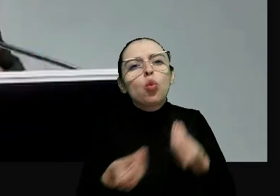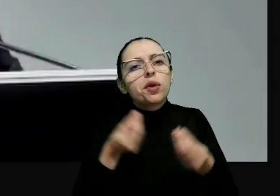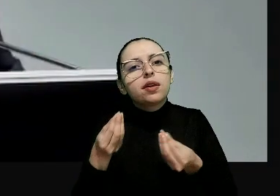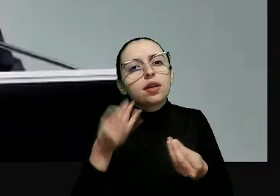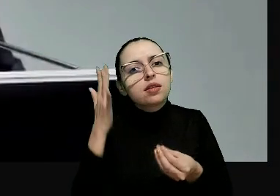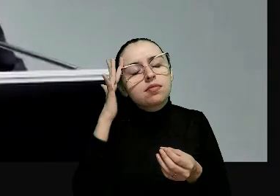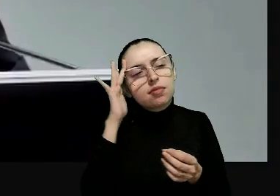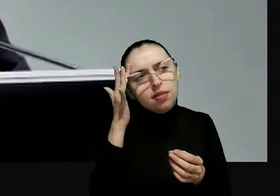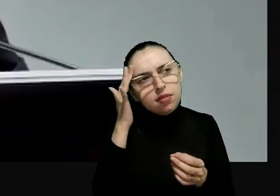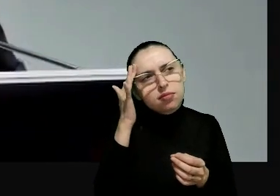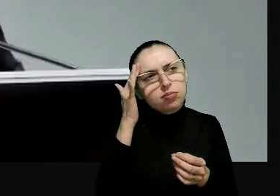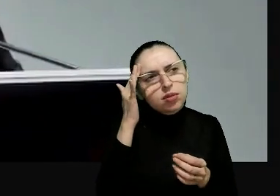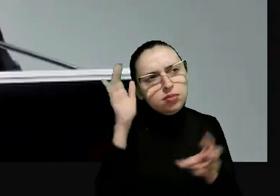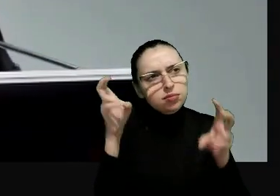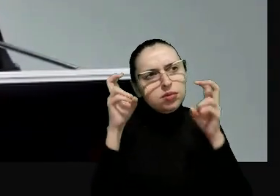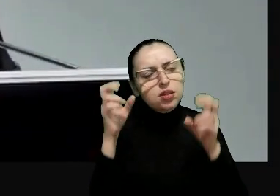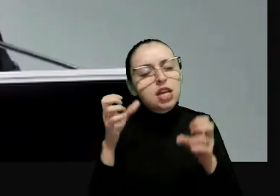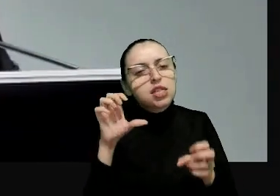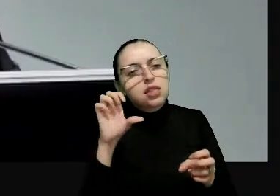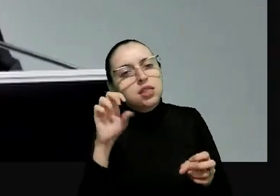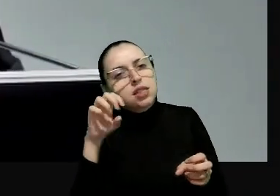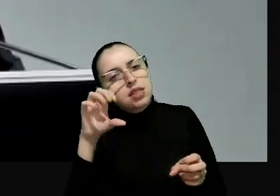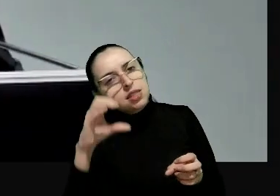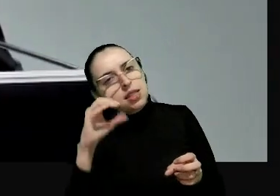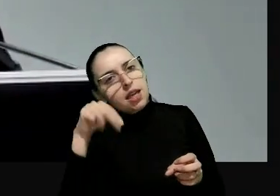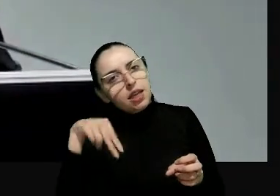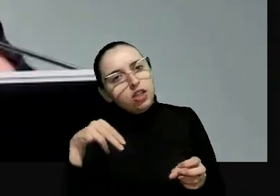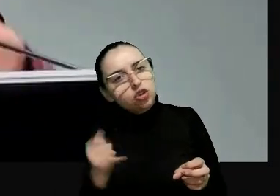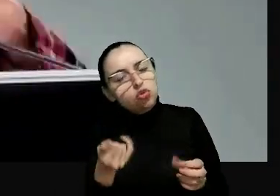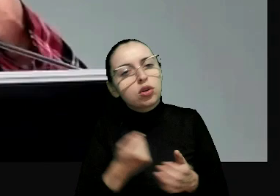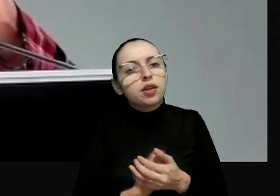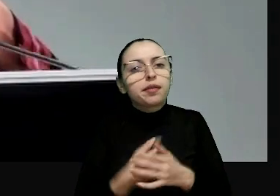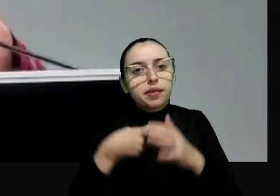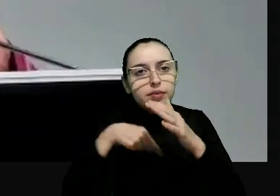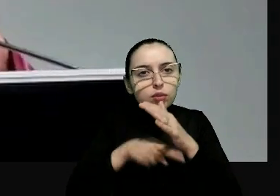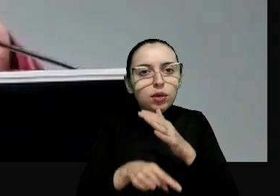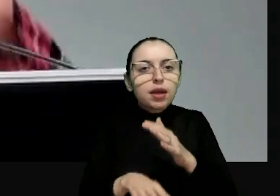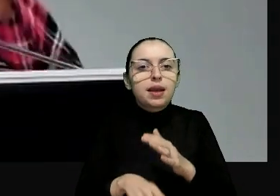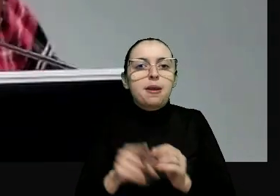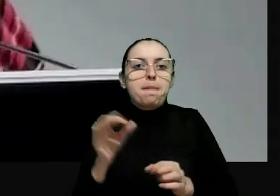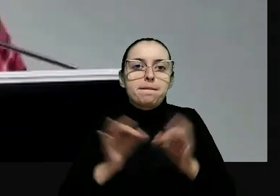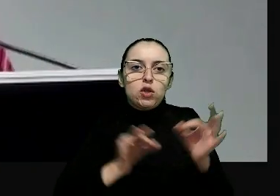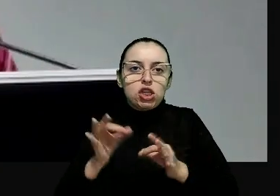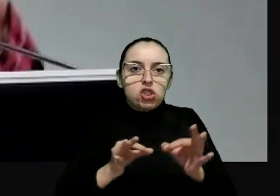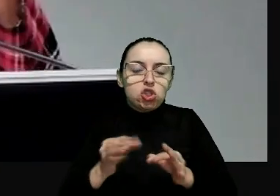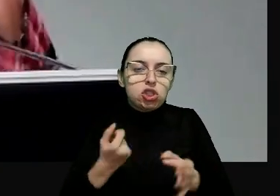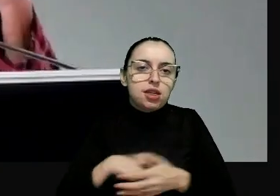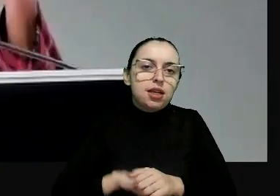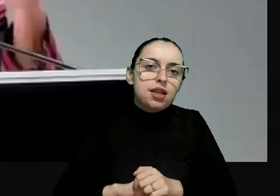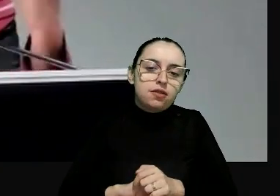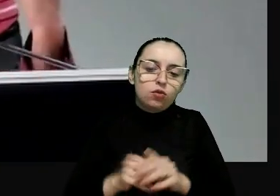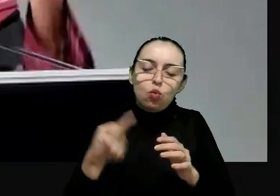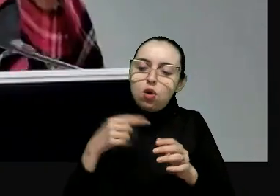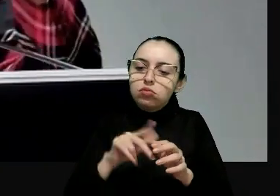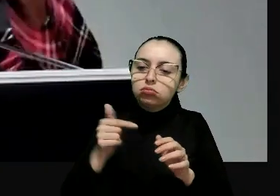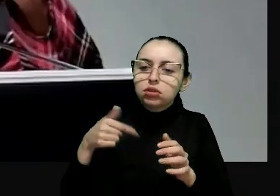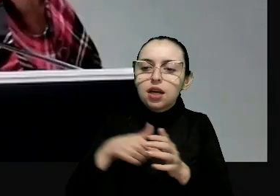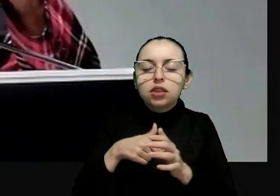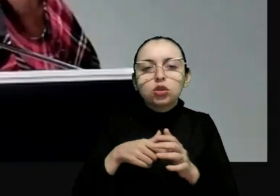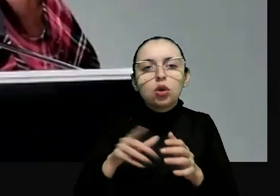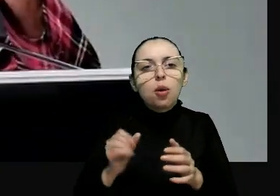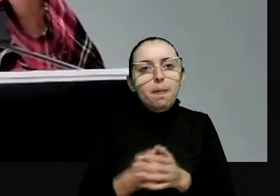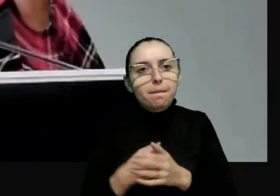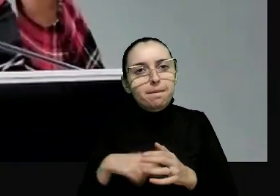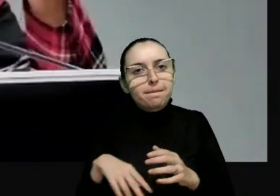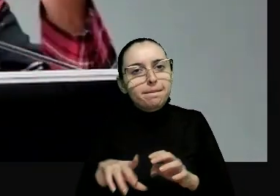percebemos no CNJ? Que é fundamental uma política, uma política institucional voltada ao